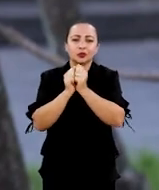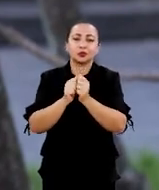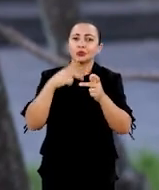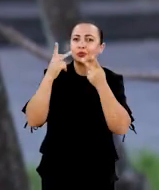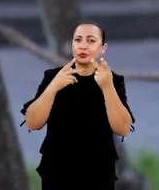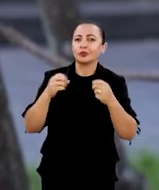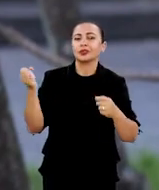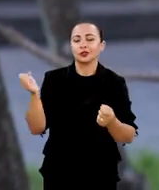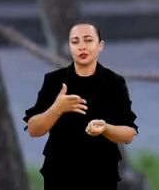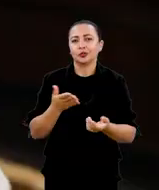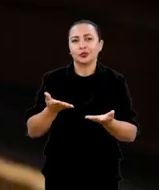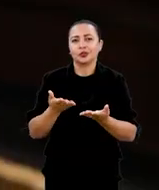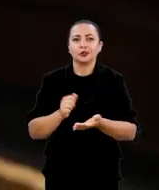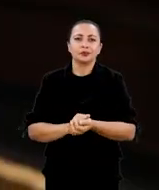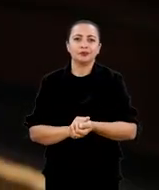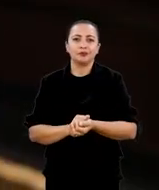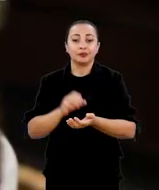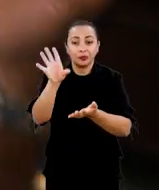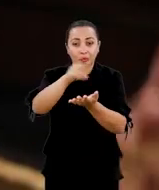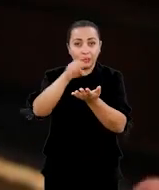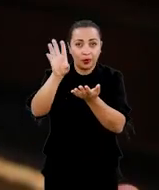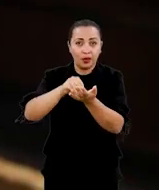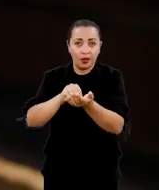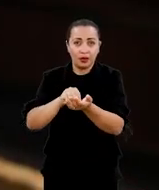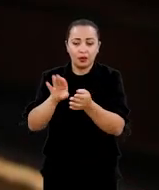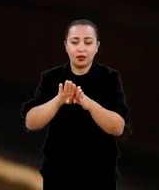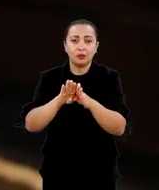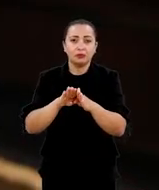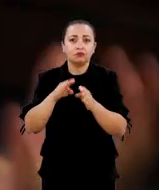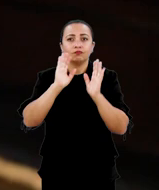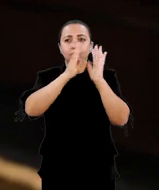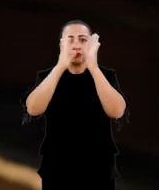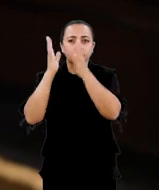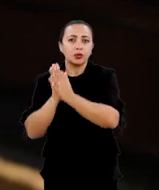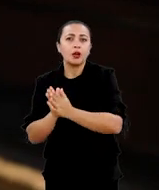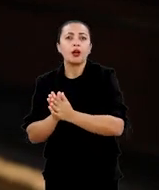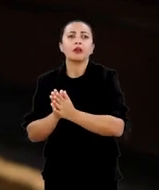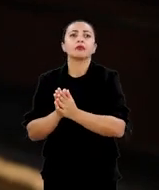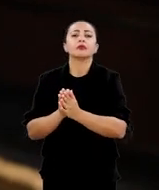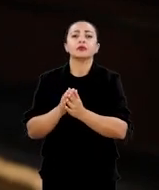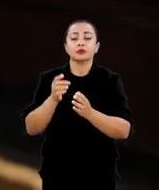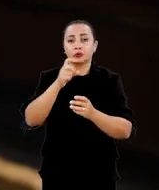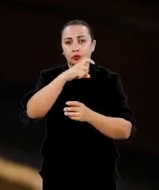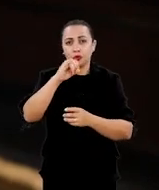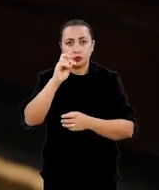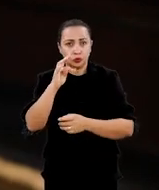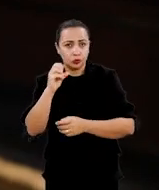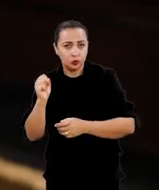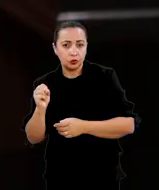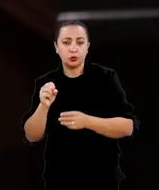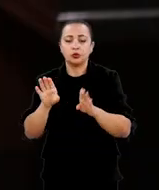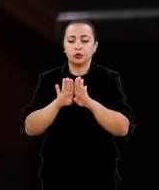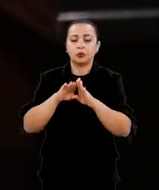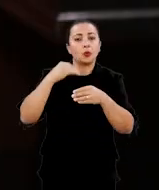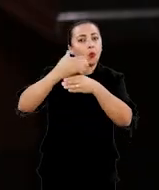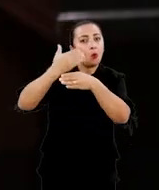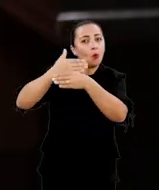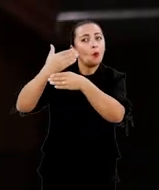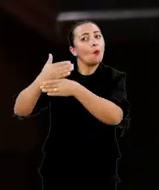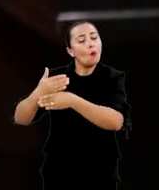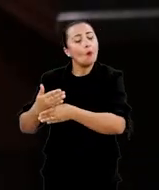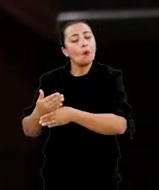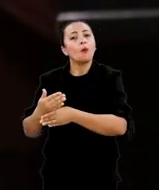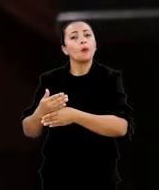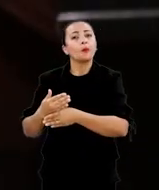com as narrativas atuais também coleta de informações nesses arquivos digitais os dados biográficos de Xisto Bahia e